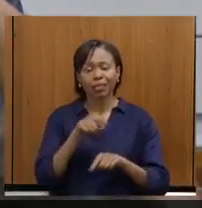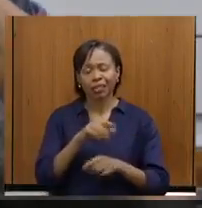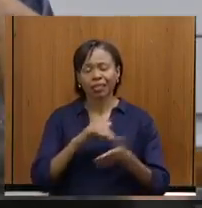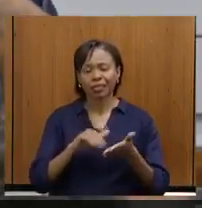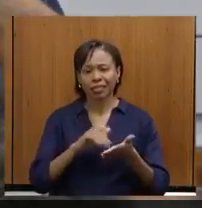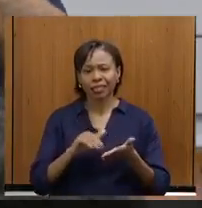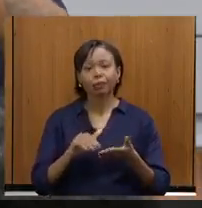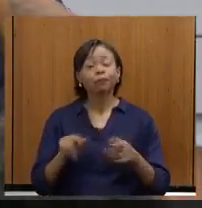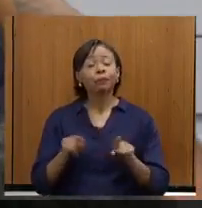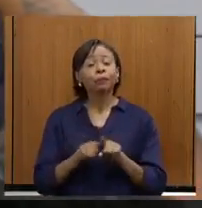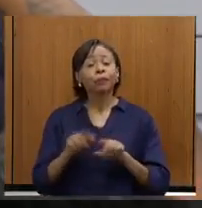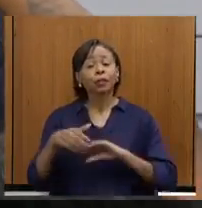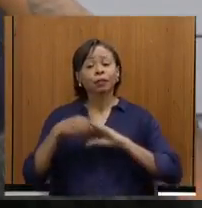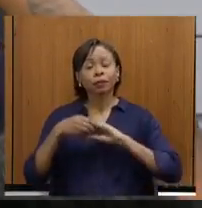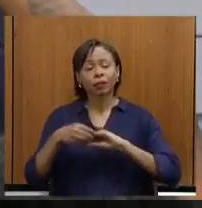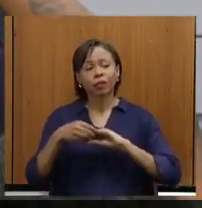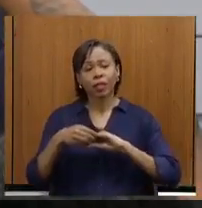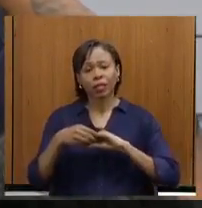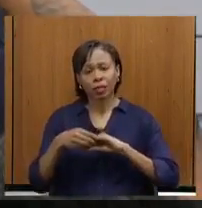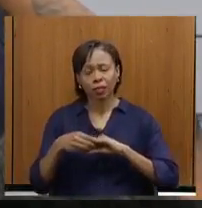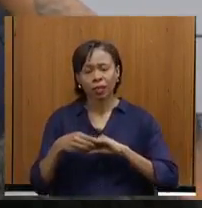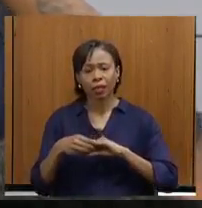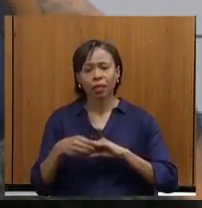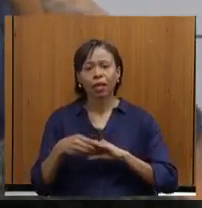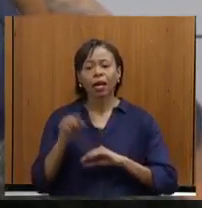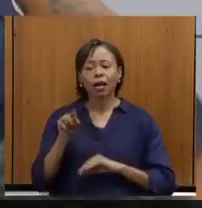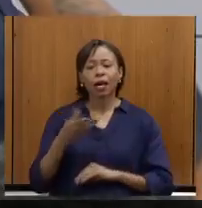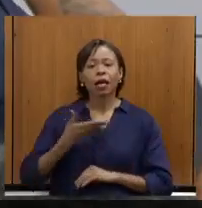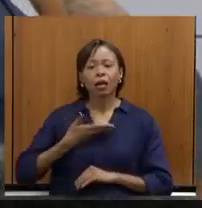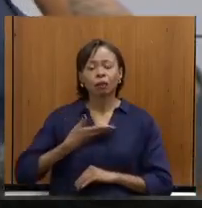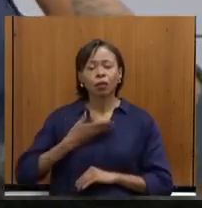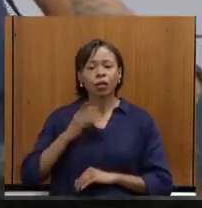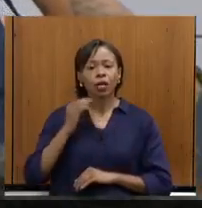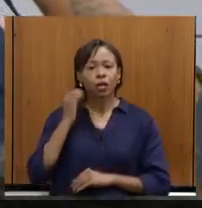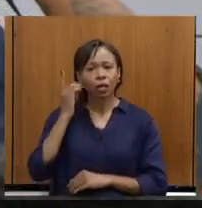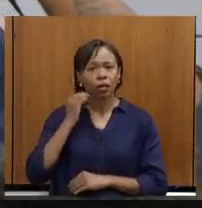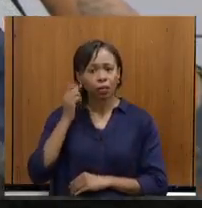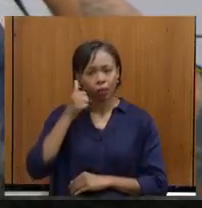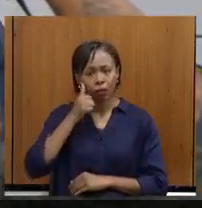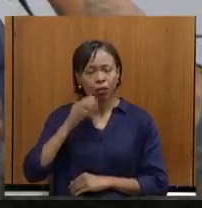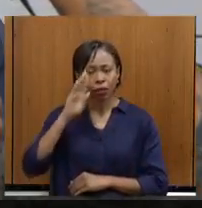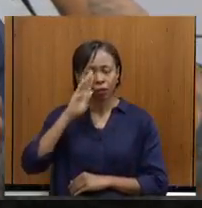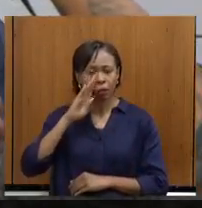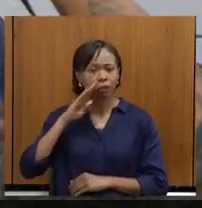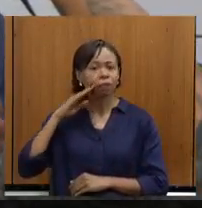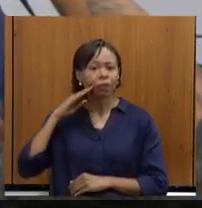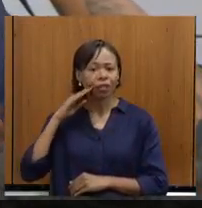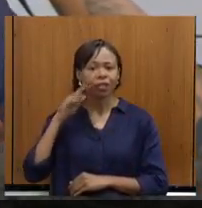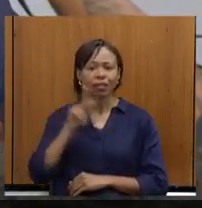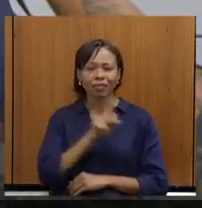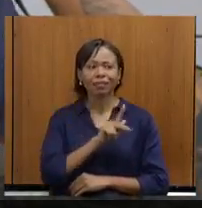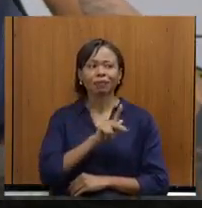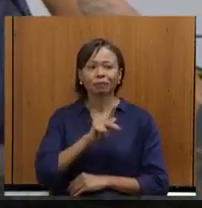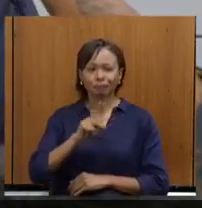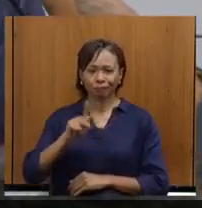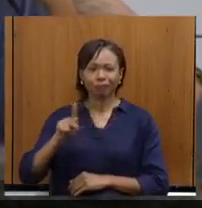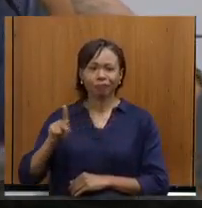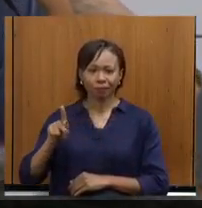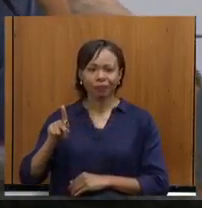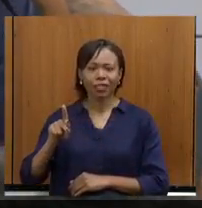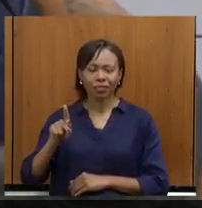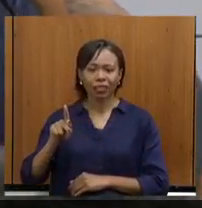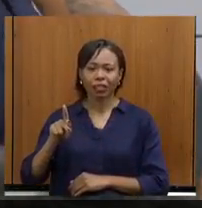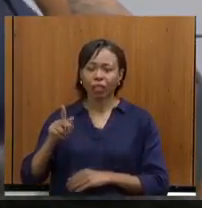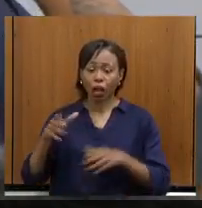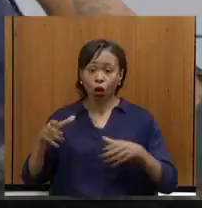Saudar aqui também a nossa colega, deputada Beatriz Serqueira, que é presidente de uma das mais